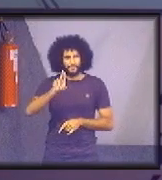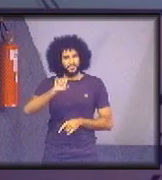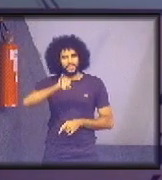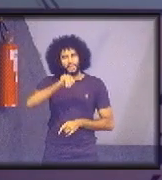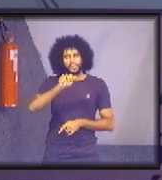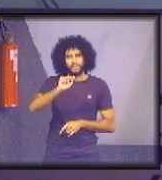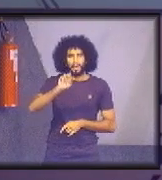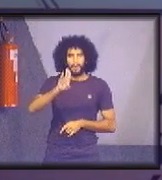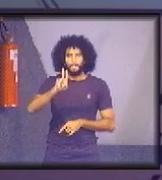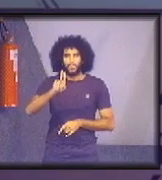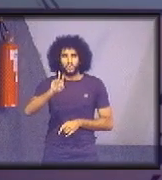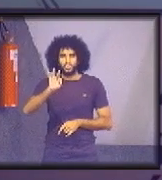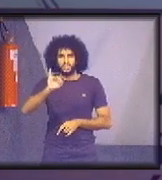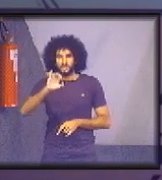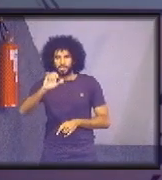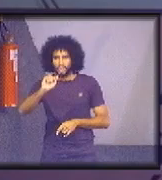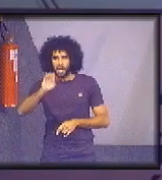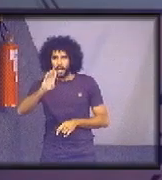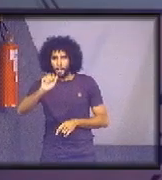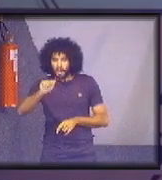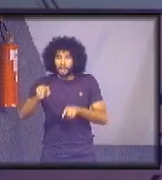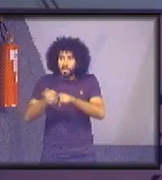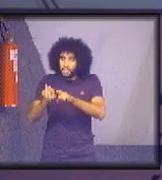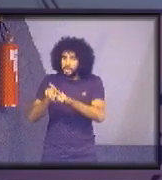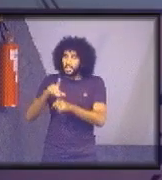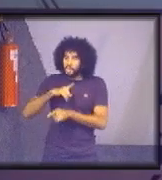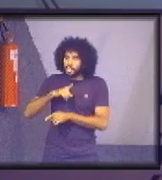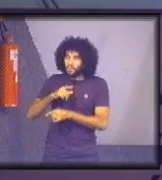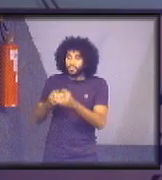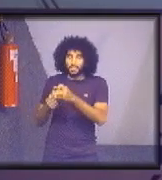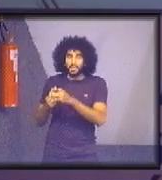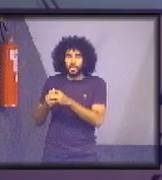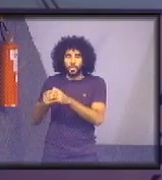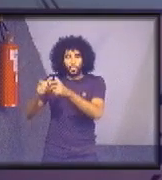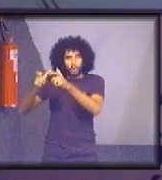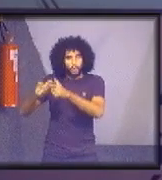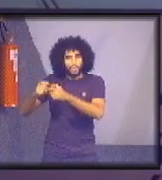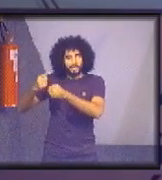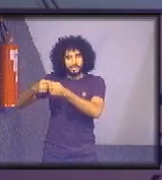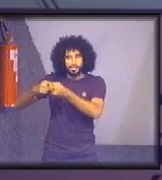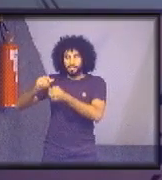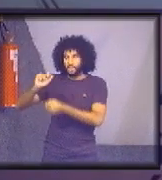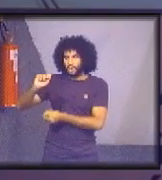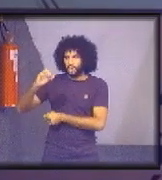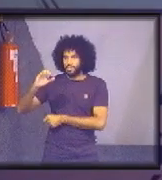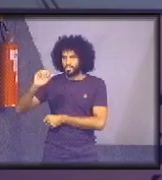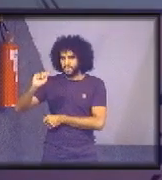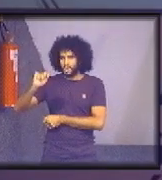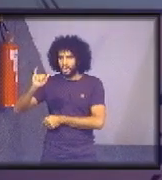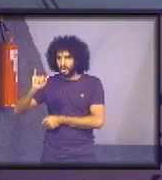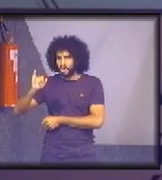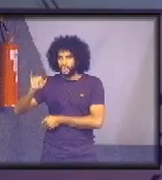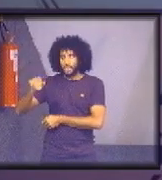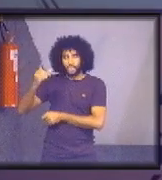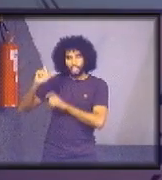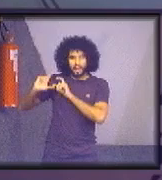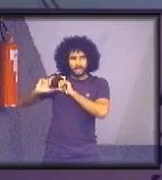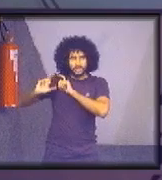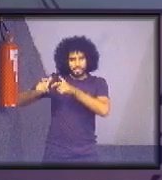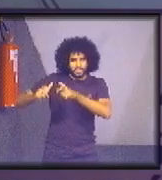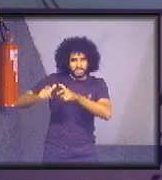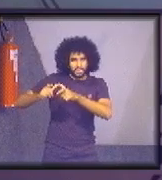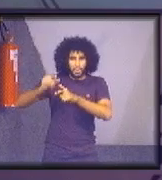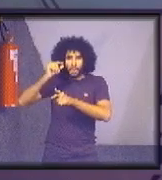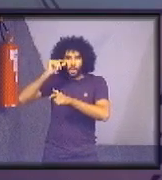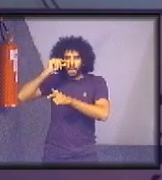depois passamos aí para Açaí, que é uma cidade ali no norte também de colonização japonesa, e aí o colega